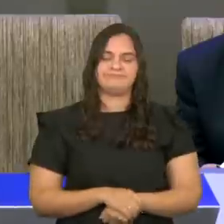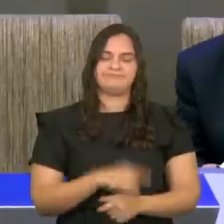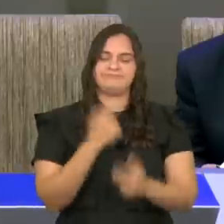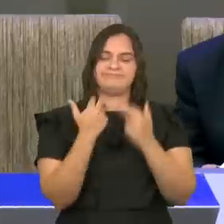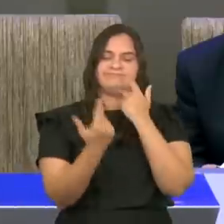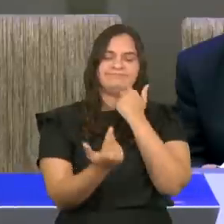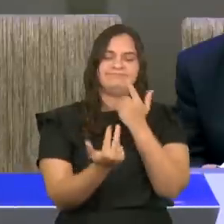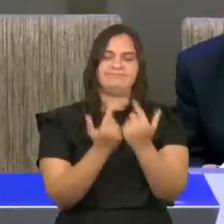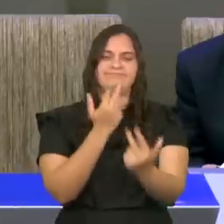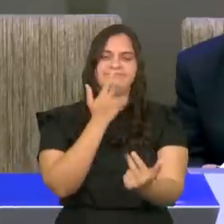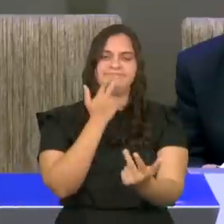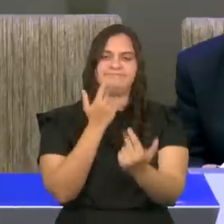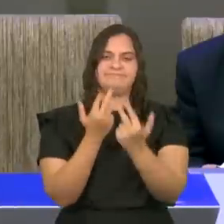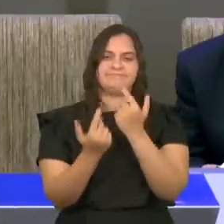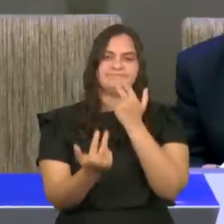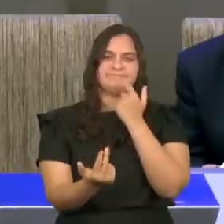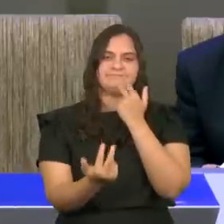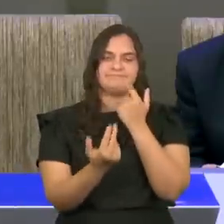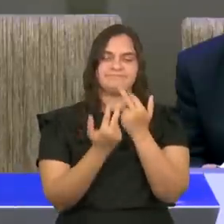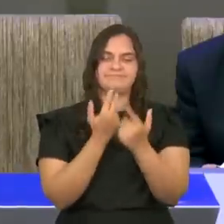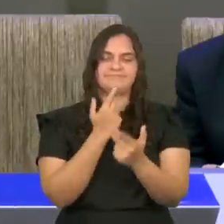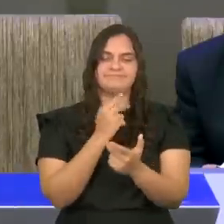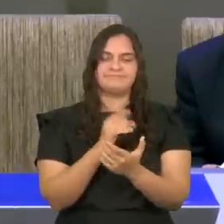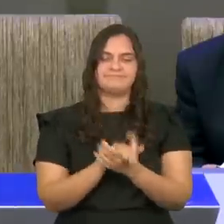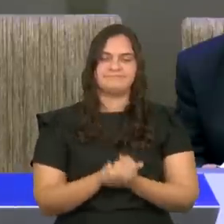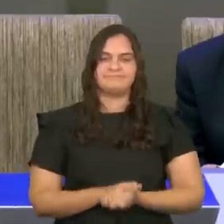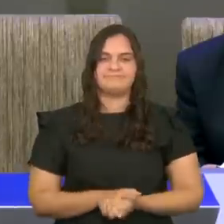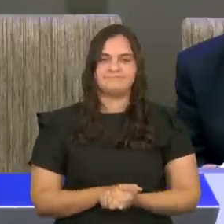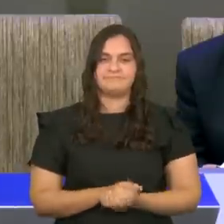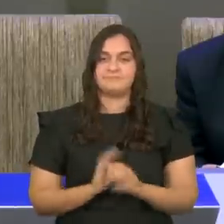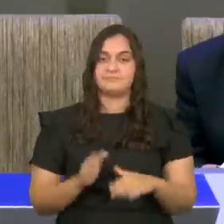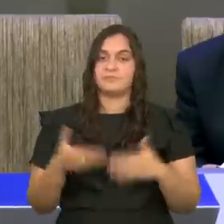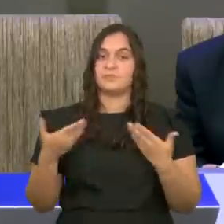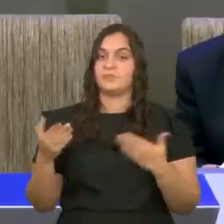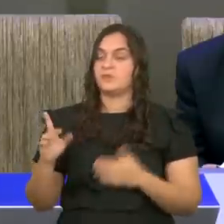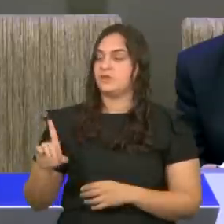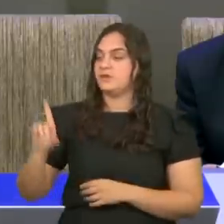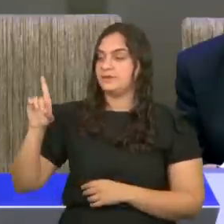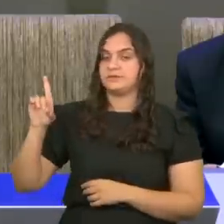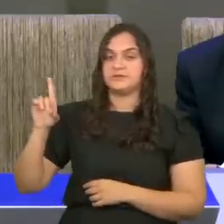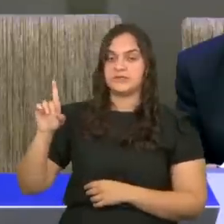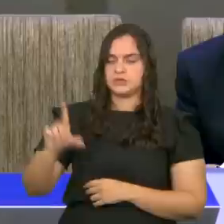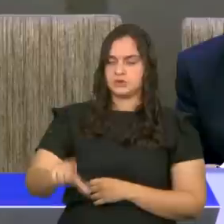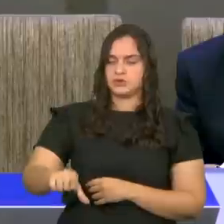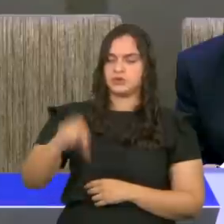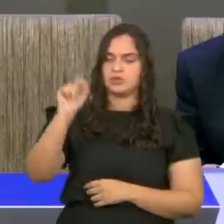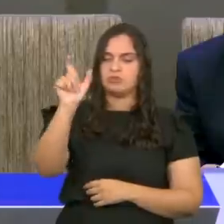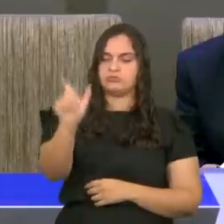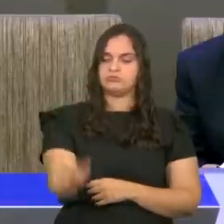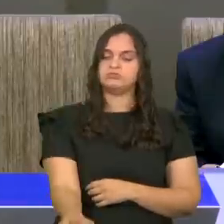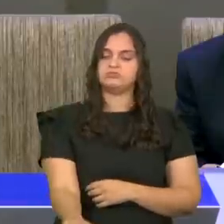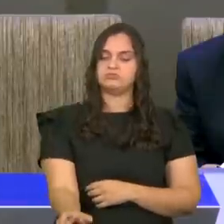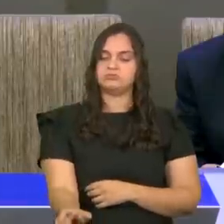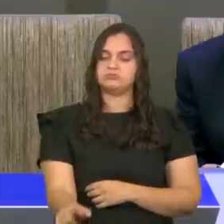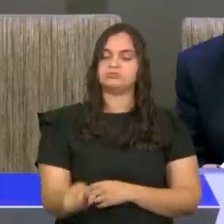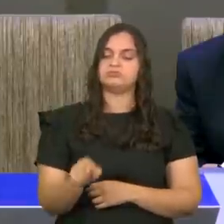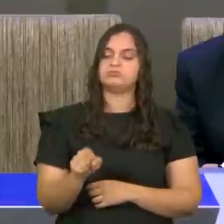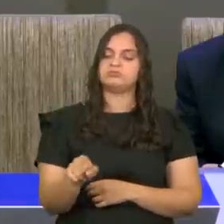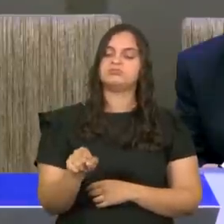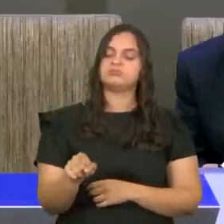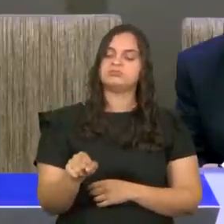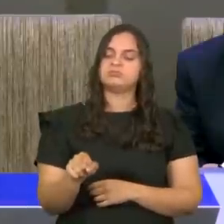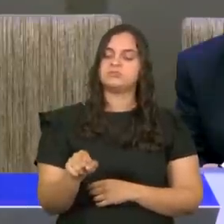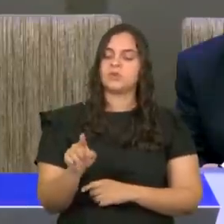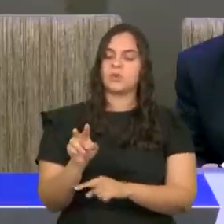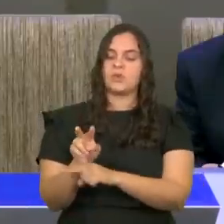Oramandara surimicana. Quando Deus escolhe alguém para direcionar o